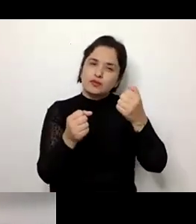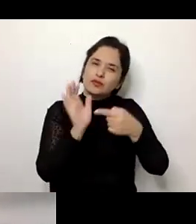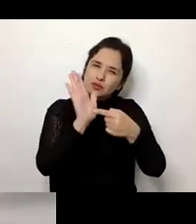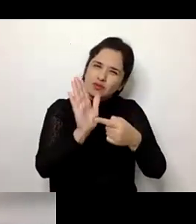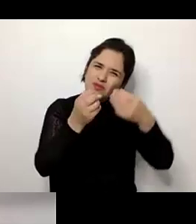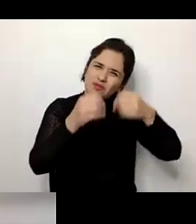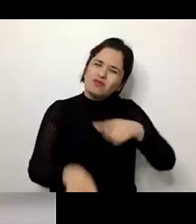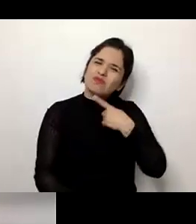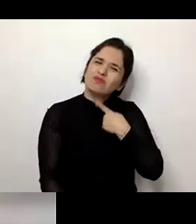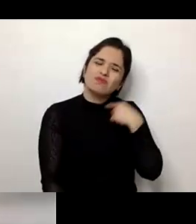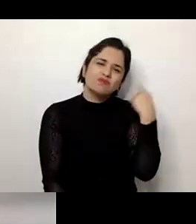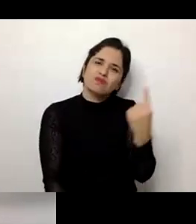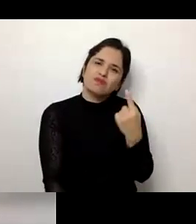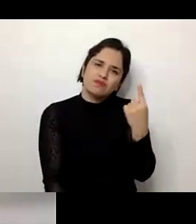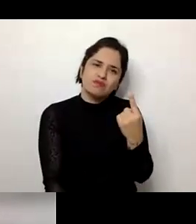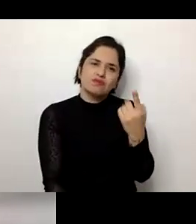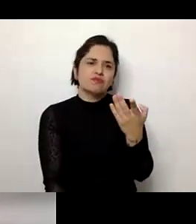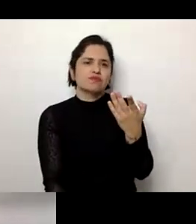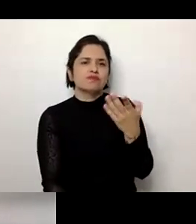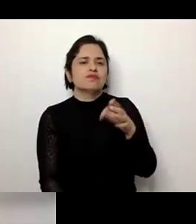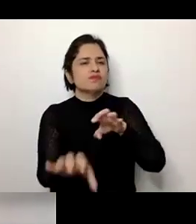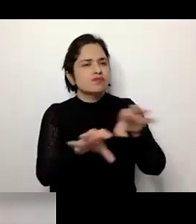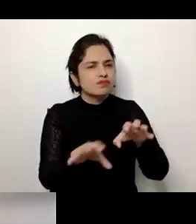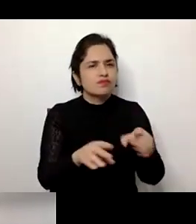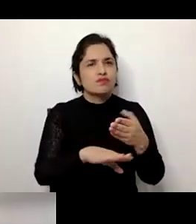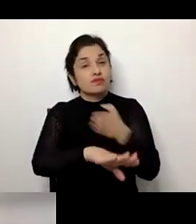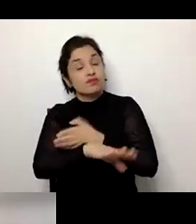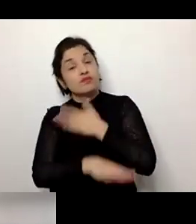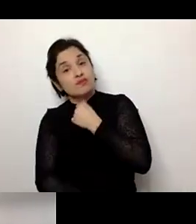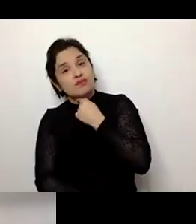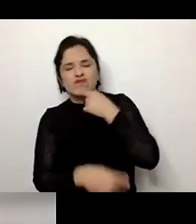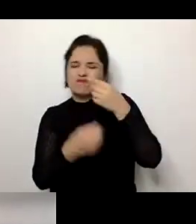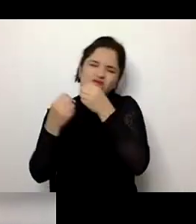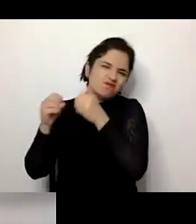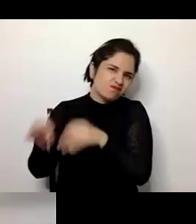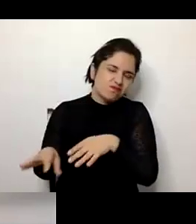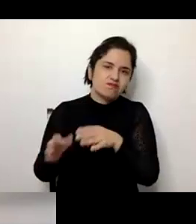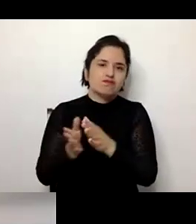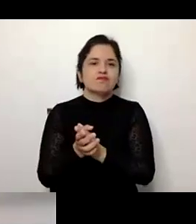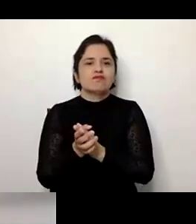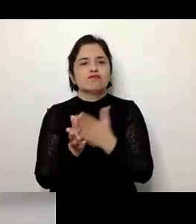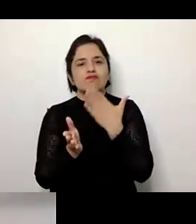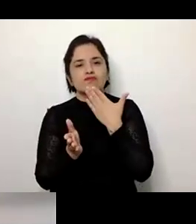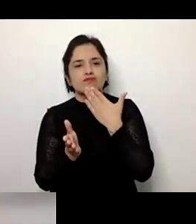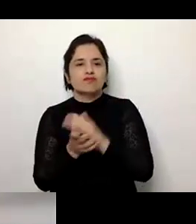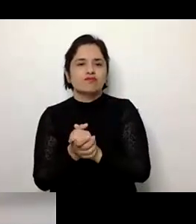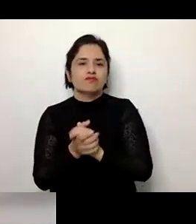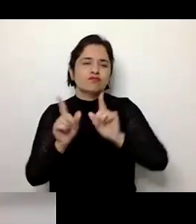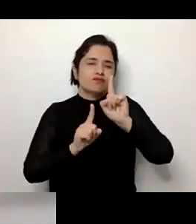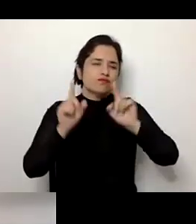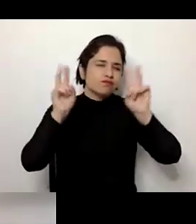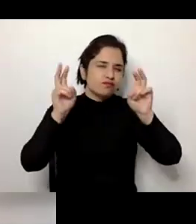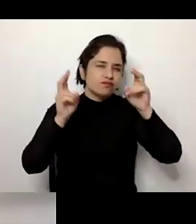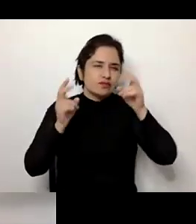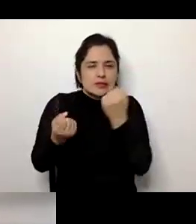interesse no geral, pelas amizades, pelas coisas que antes gostavam, um desenvolvimento de quadros psiquiátricos como